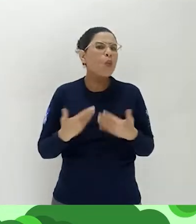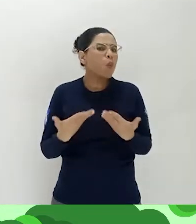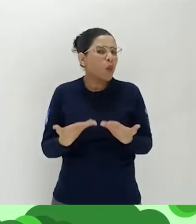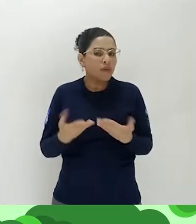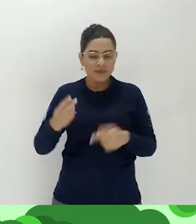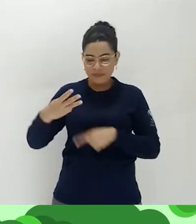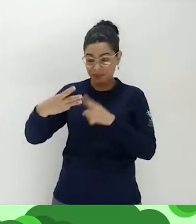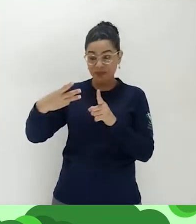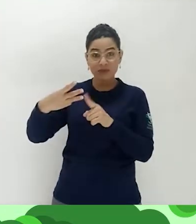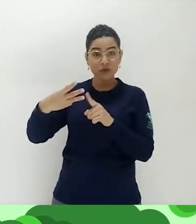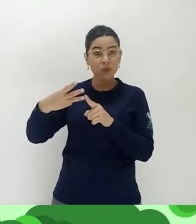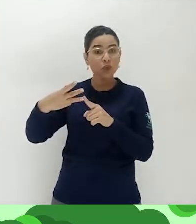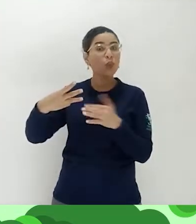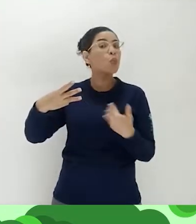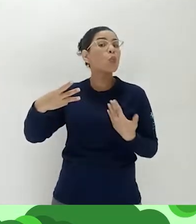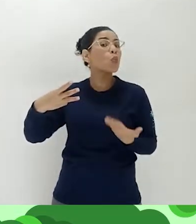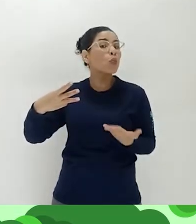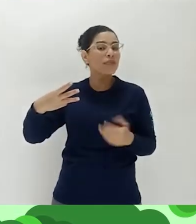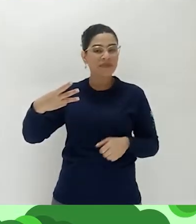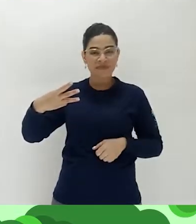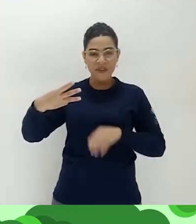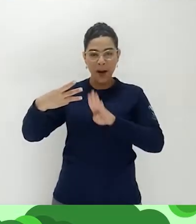E essa última palavra é?